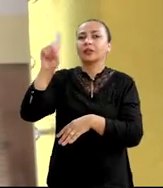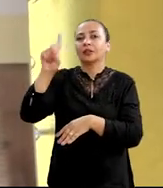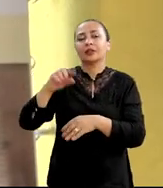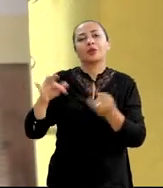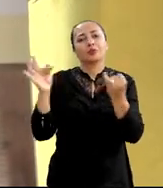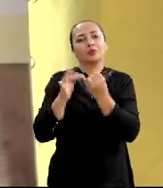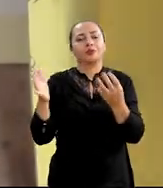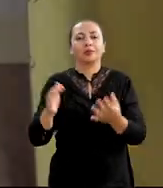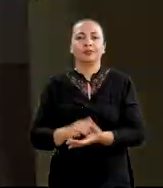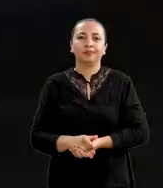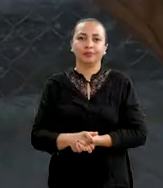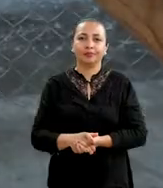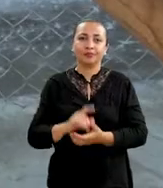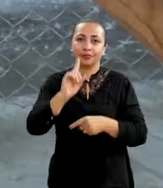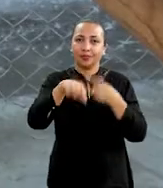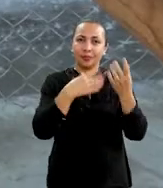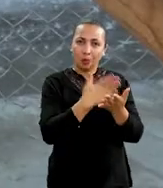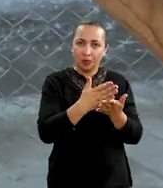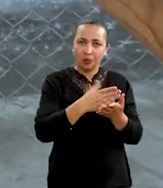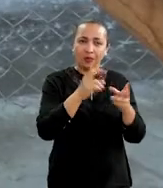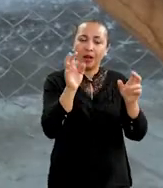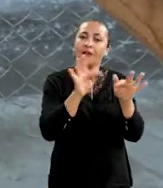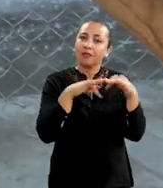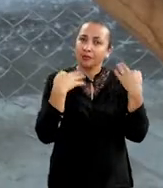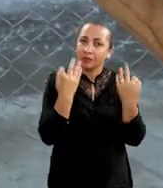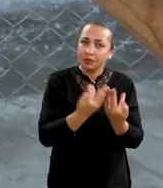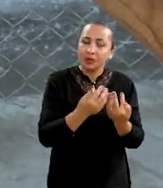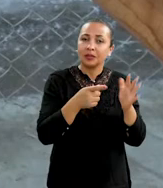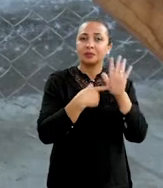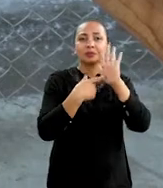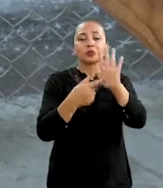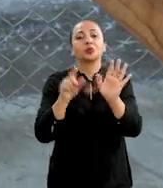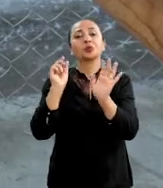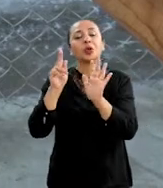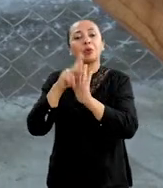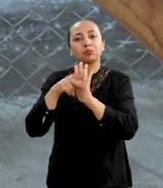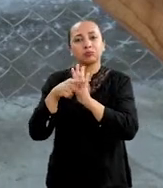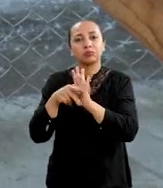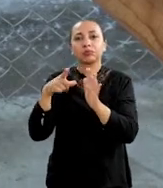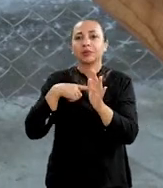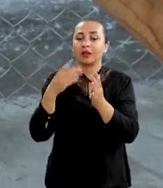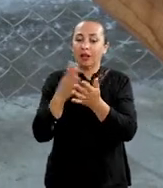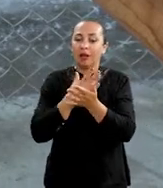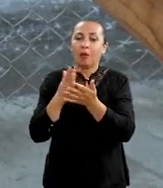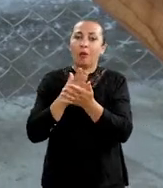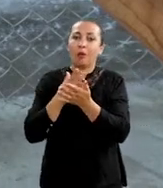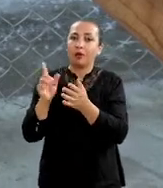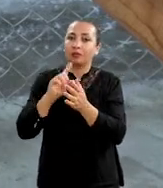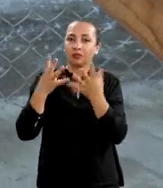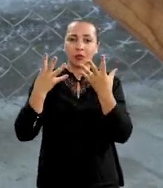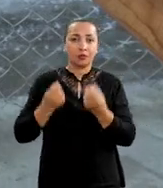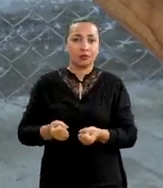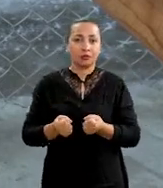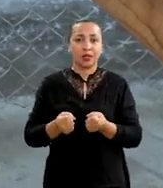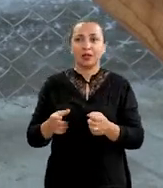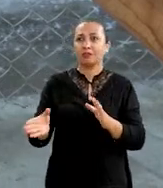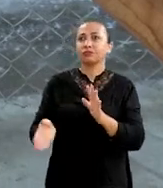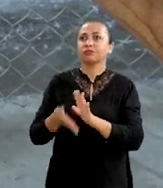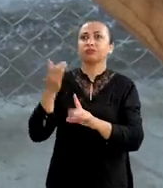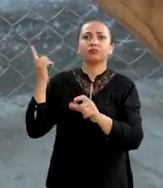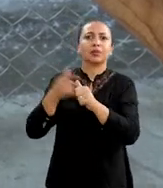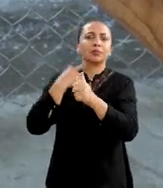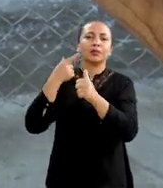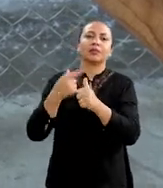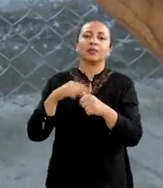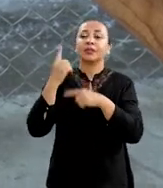eles, e não só a academia. Inicialmente, a gente vai para famílias, apresenta o que é o projeto, então tem algumas que não